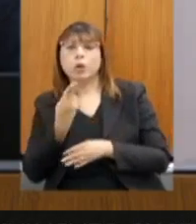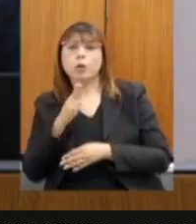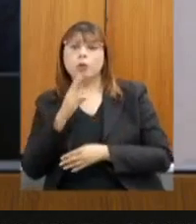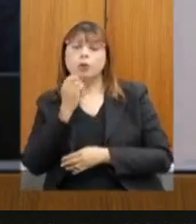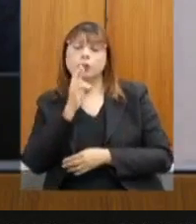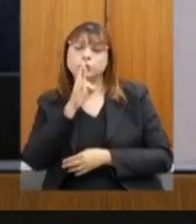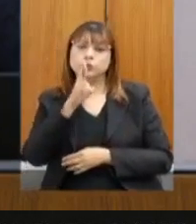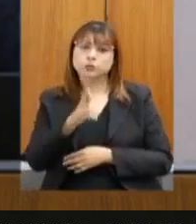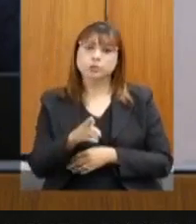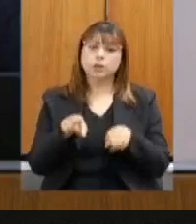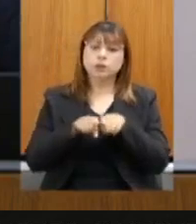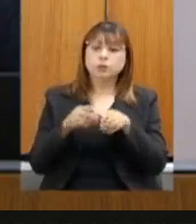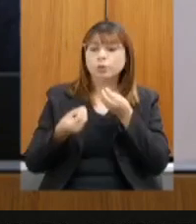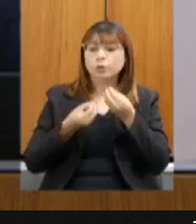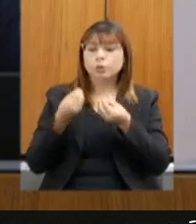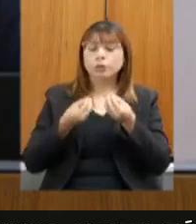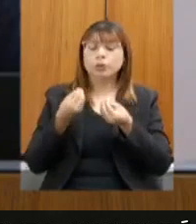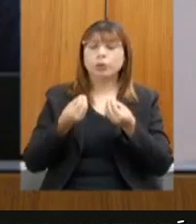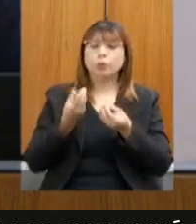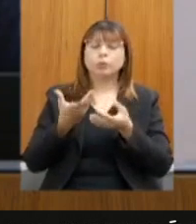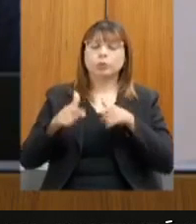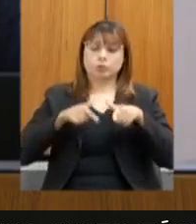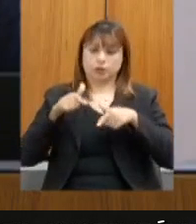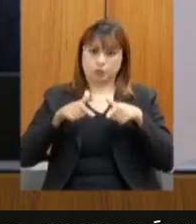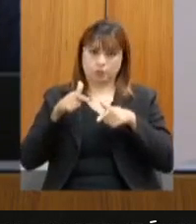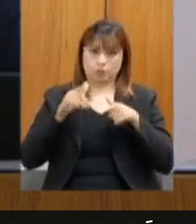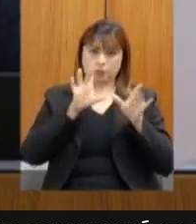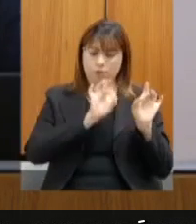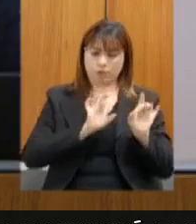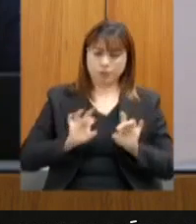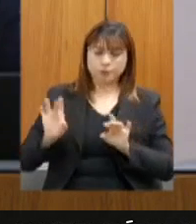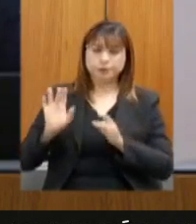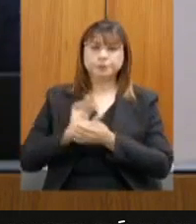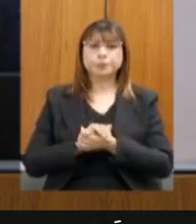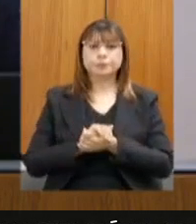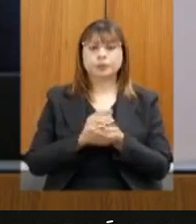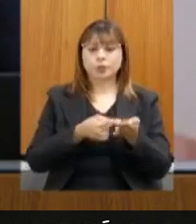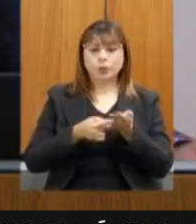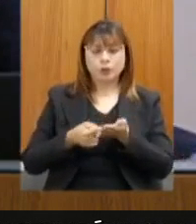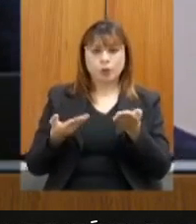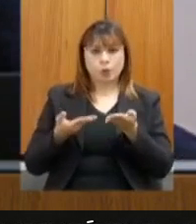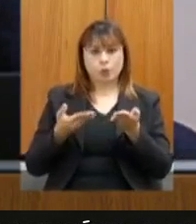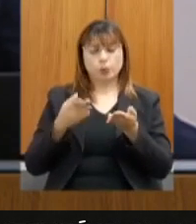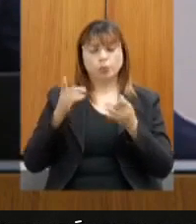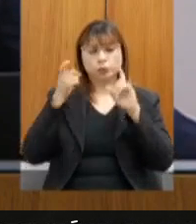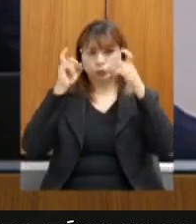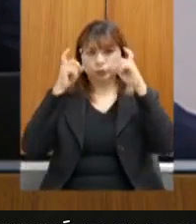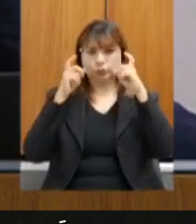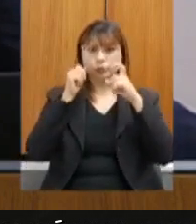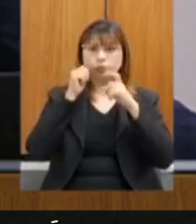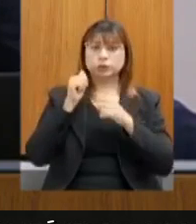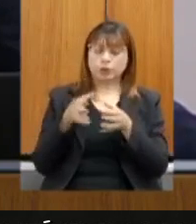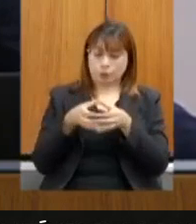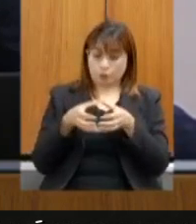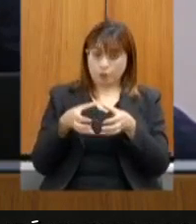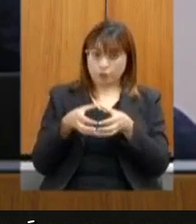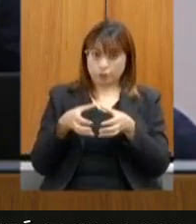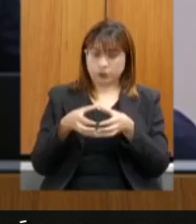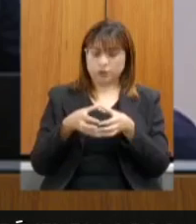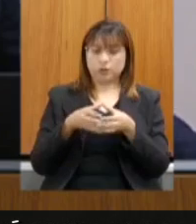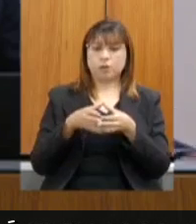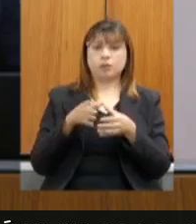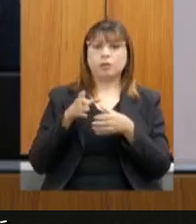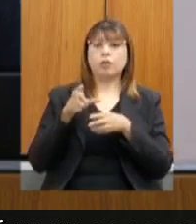atividades rotineiras. Foram convidados para essa reunião a Comissão de